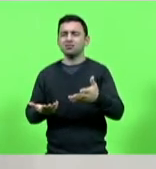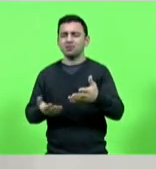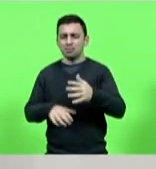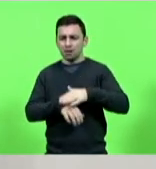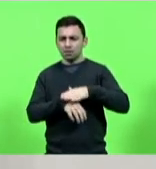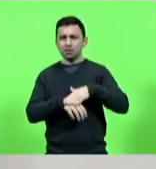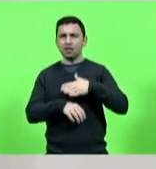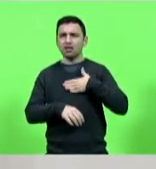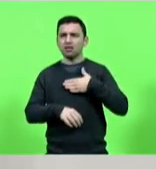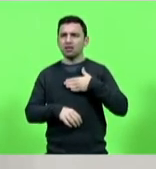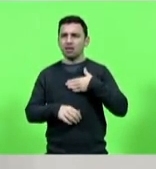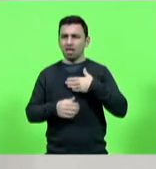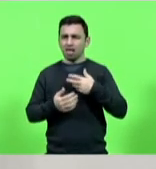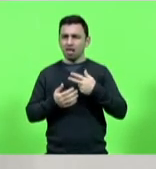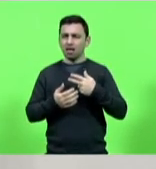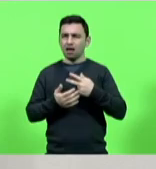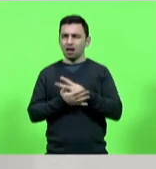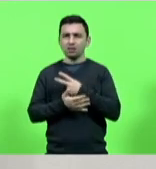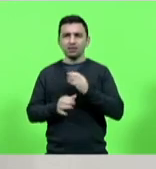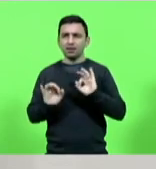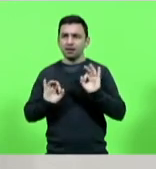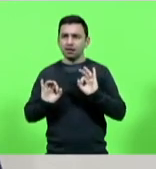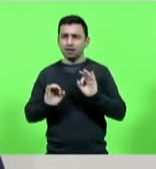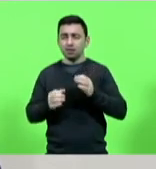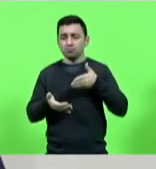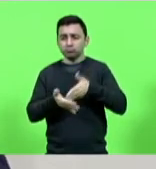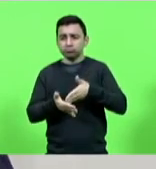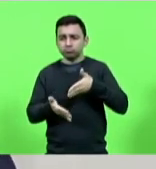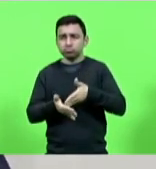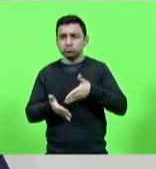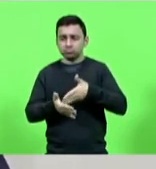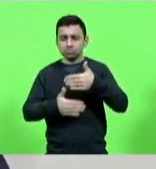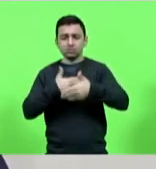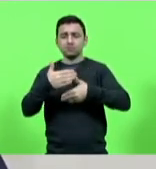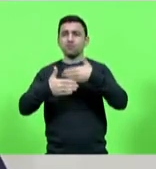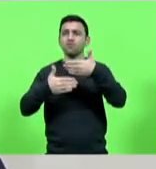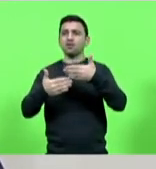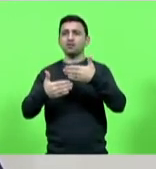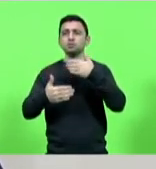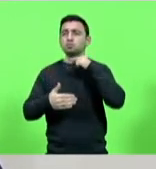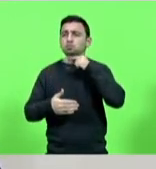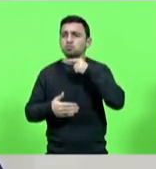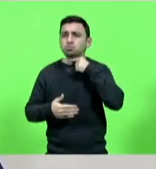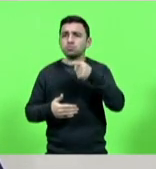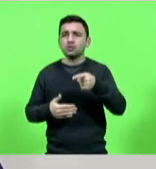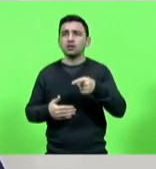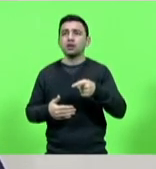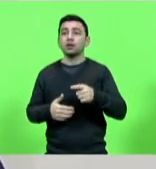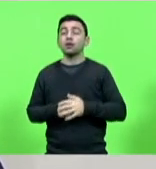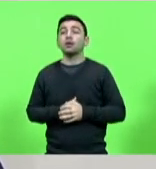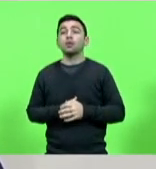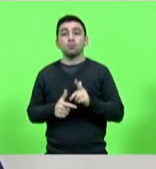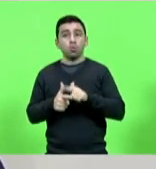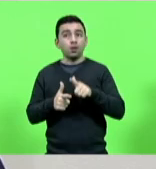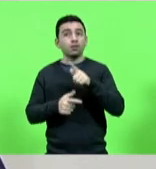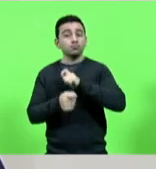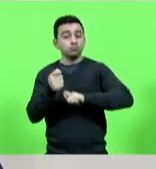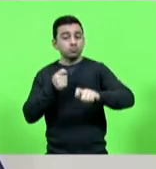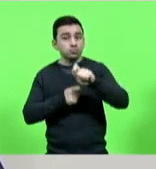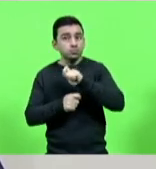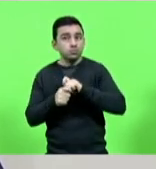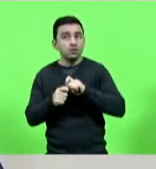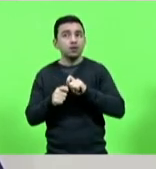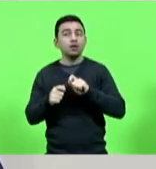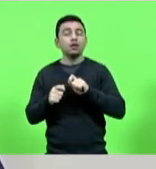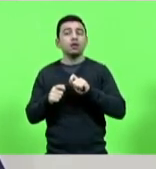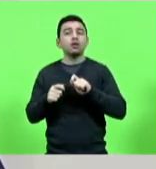o Estado crescer e se desenvolver, afetando diretamente não só os negócios, afetando,